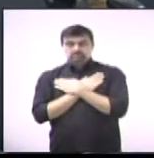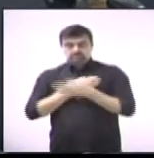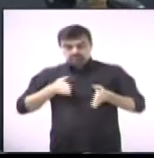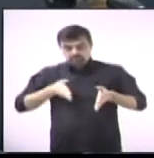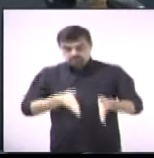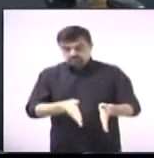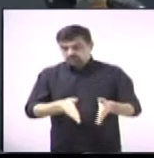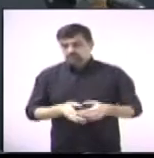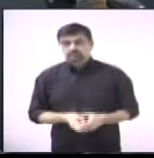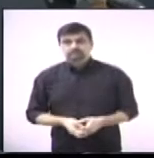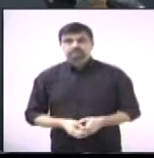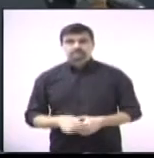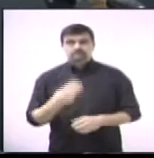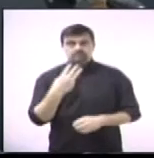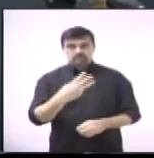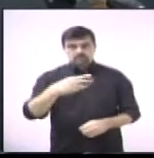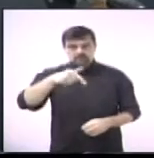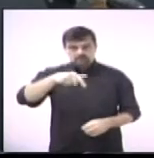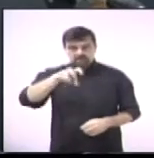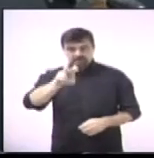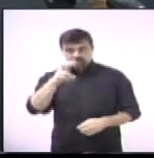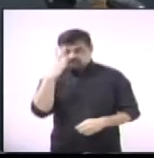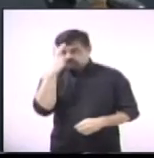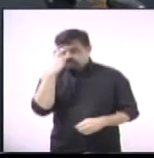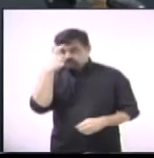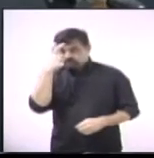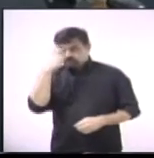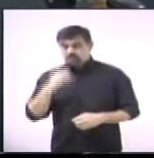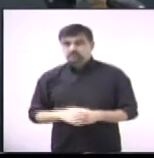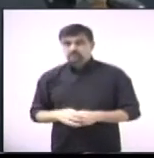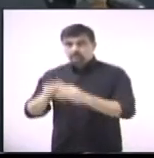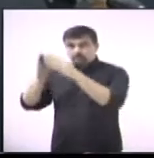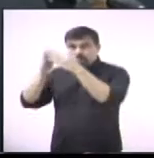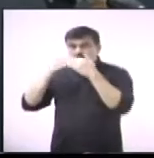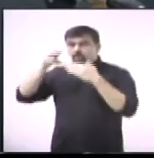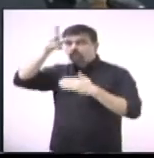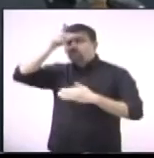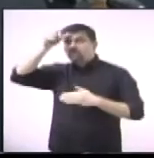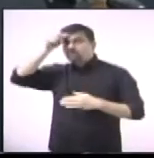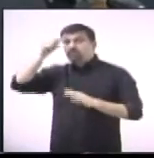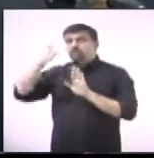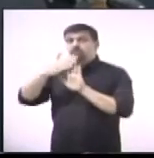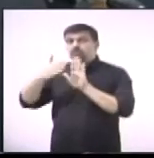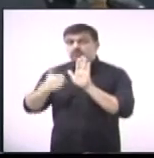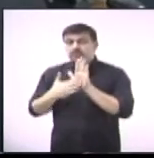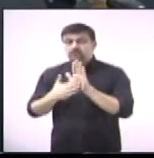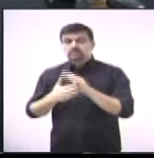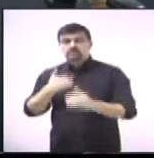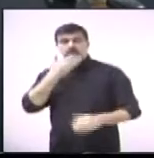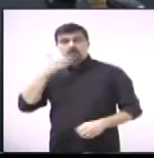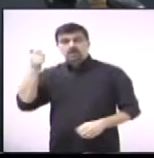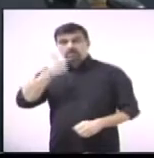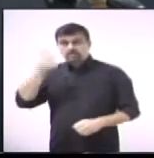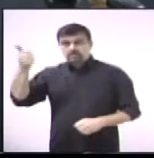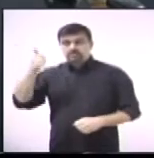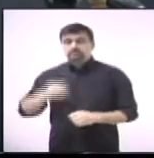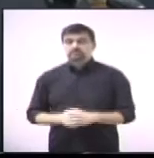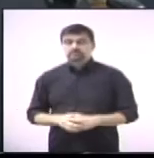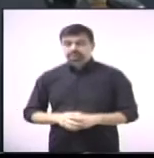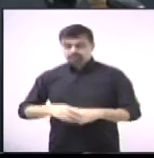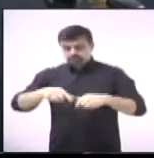375 do vereador Fábio Valadão propõe ao executivo melhoras na sinalização